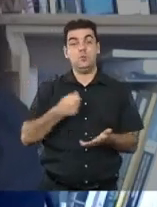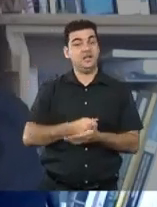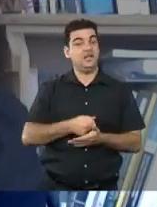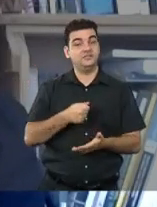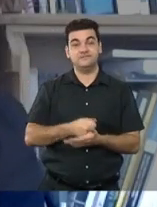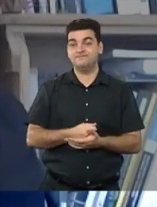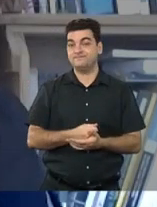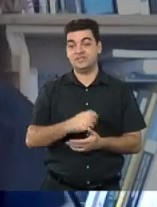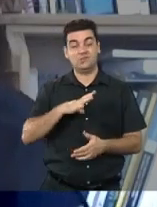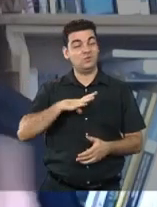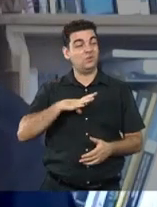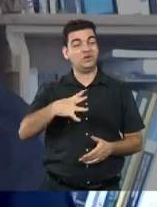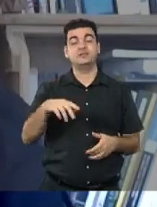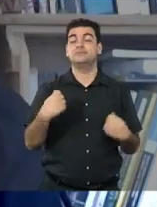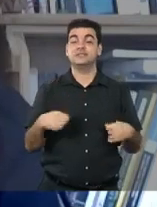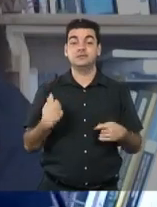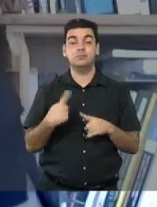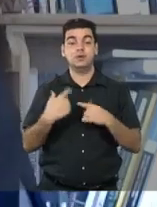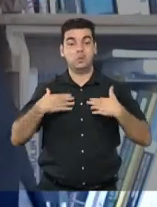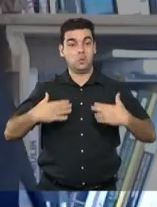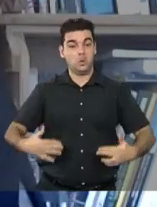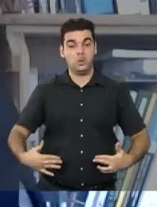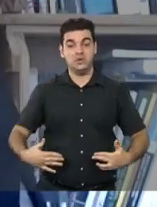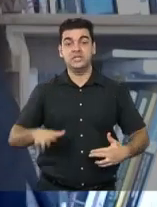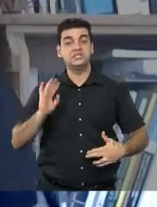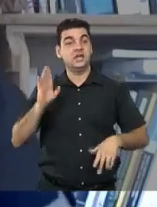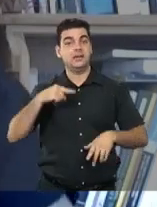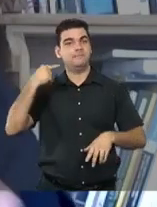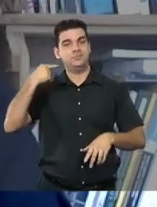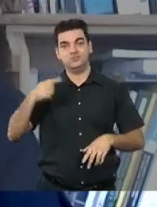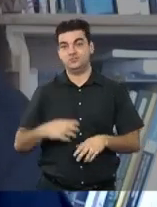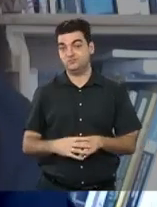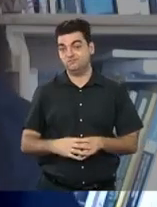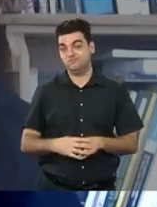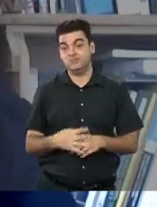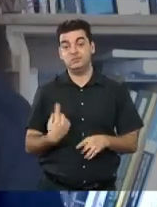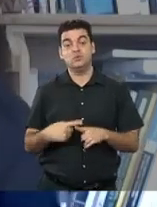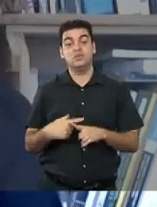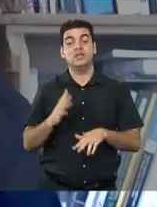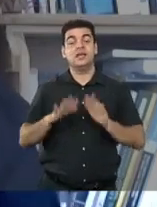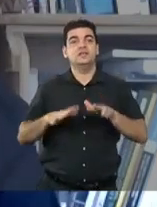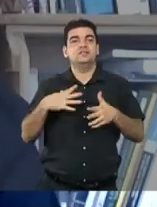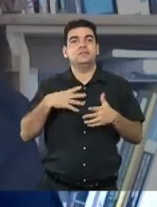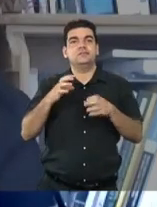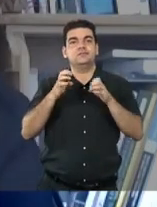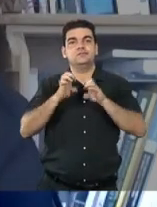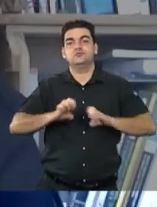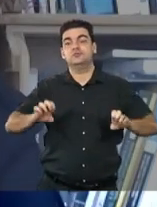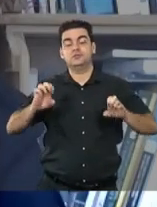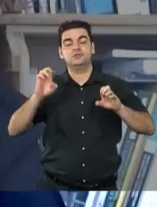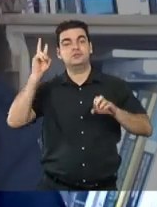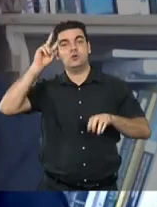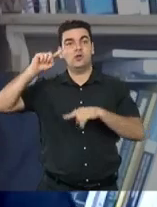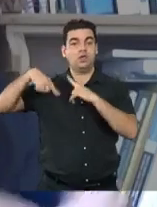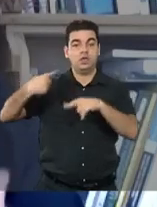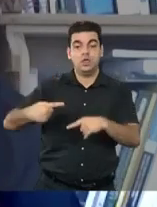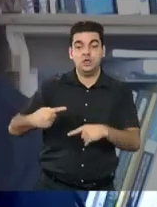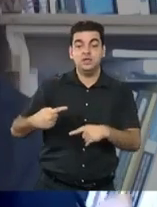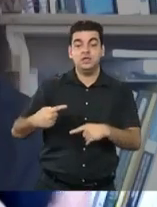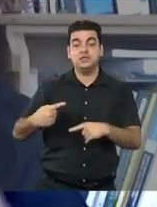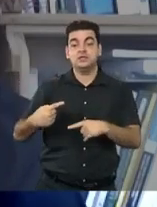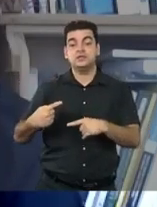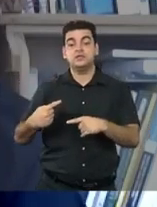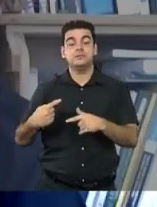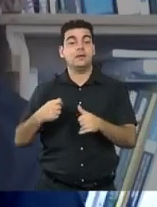destino, porque os nossos corpos já são corpos políticos, potenciar toda uma estrutura histórica que quis